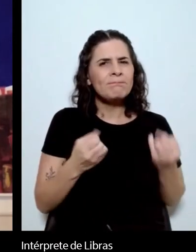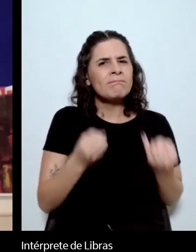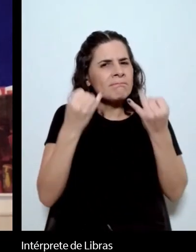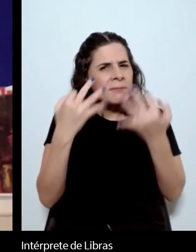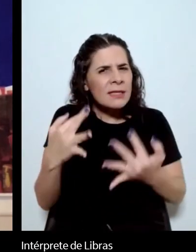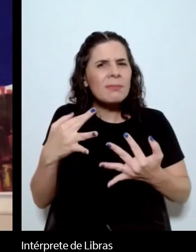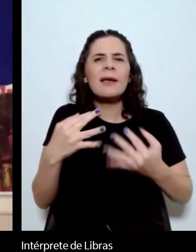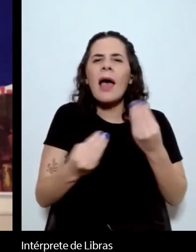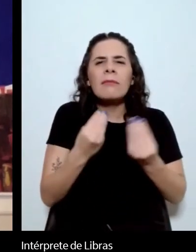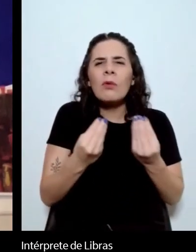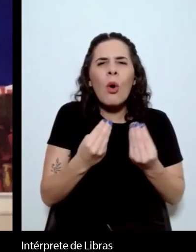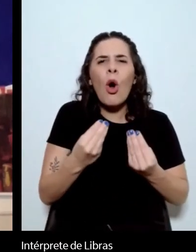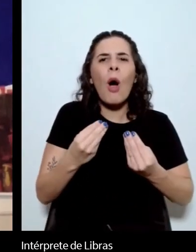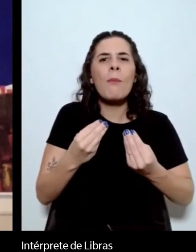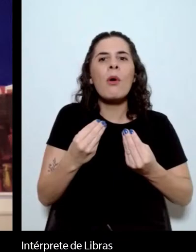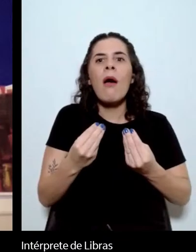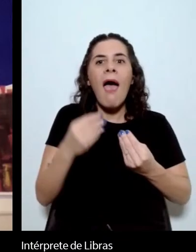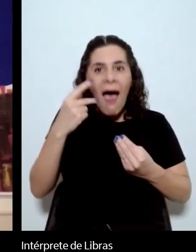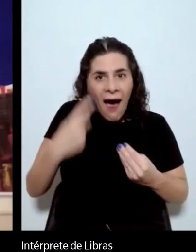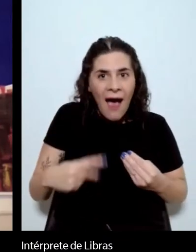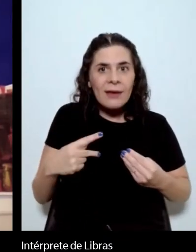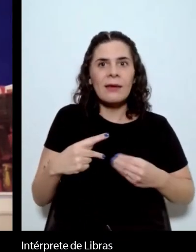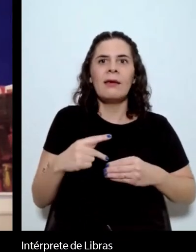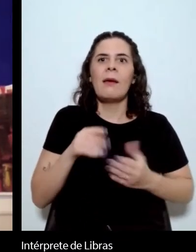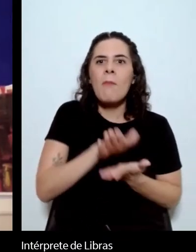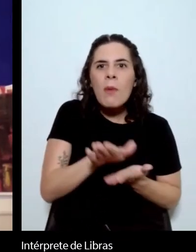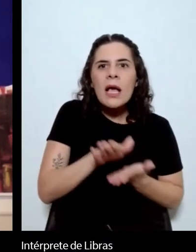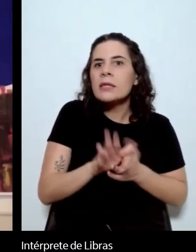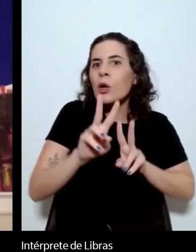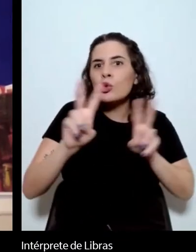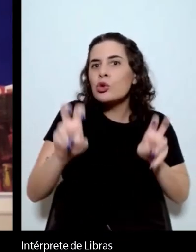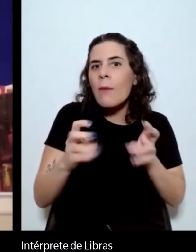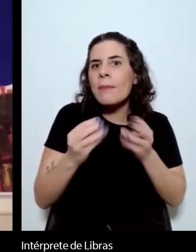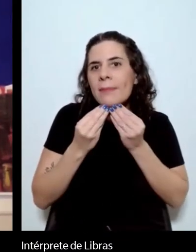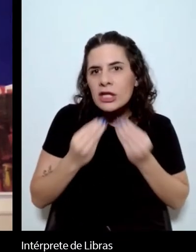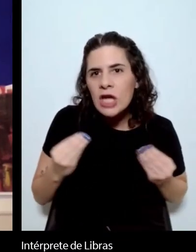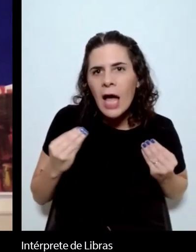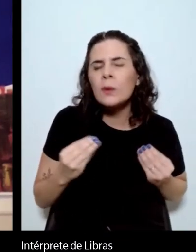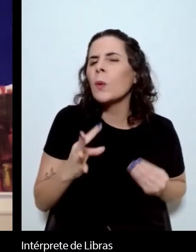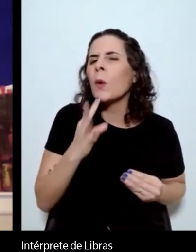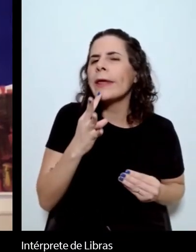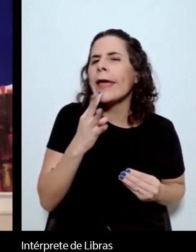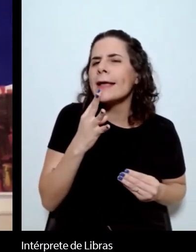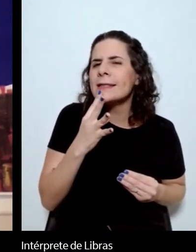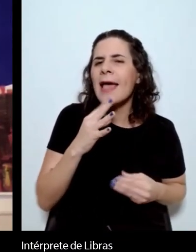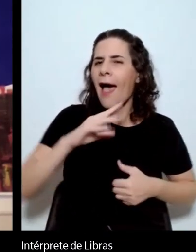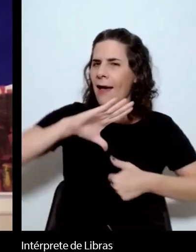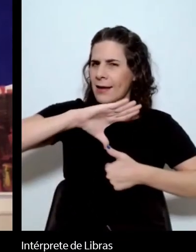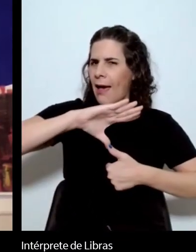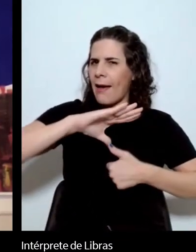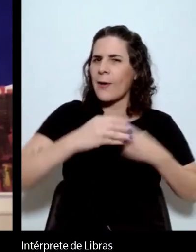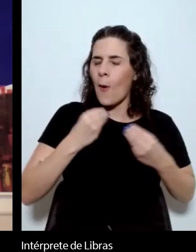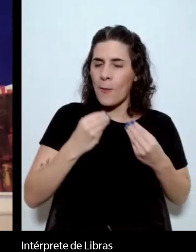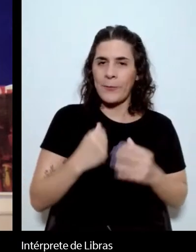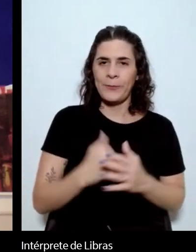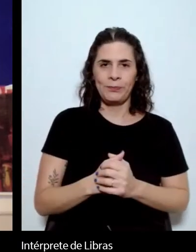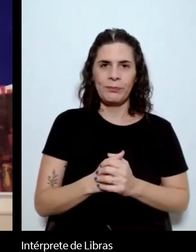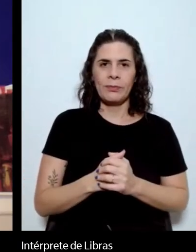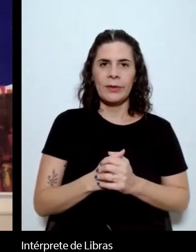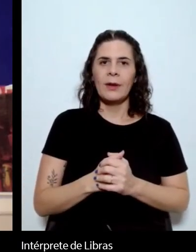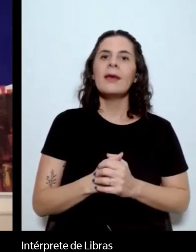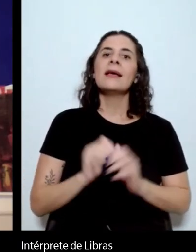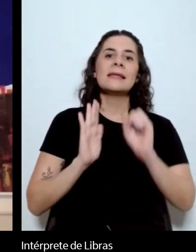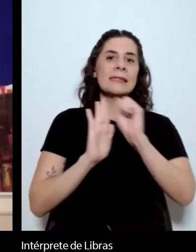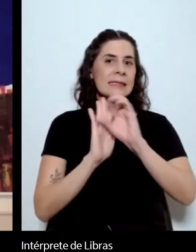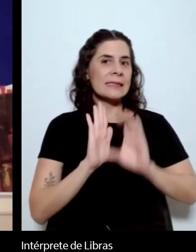da publicação sobre Machado, do conhecimento de Machado, começando na metade do século